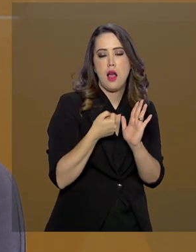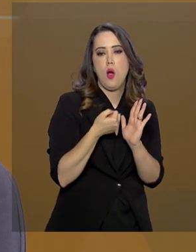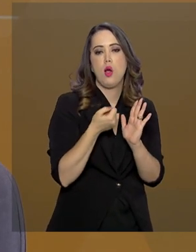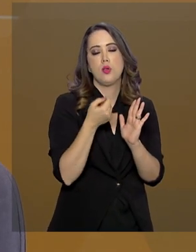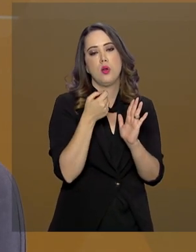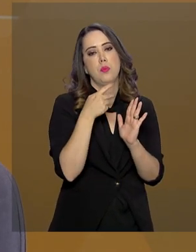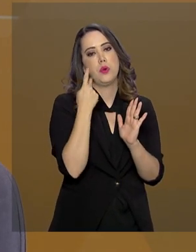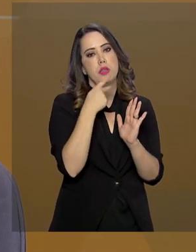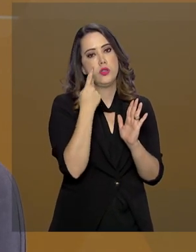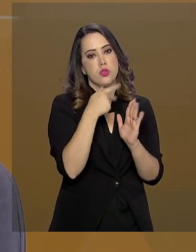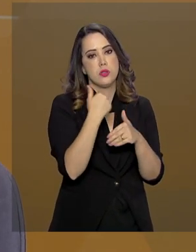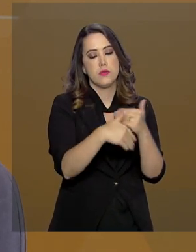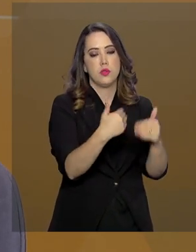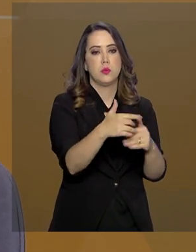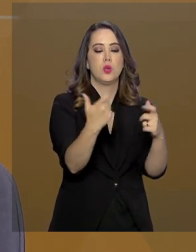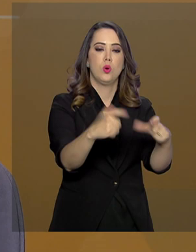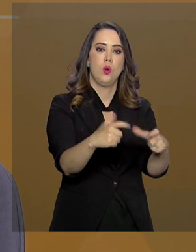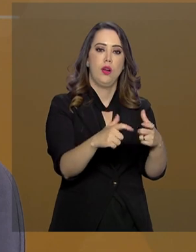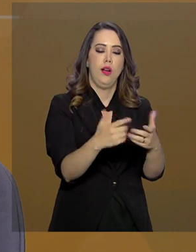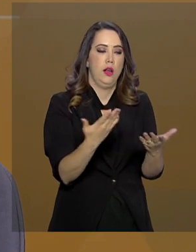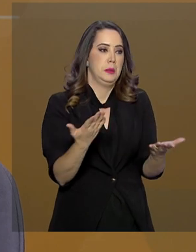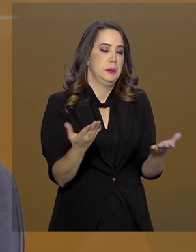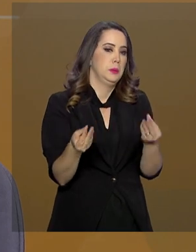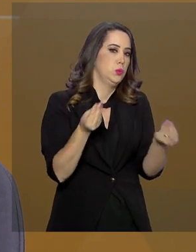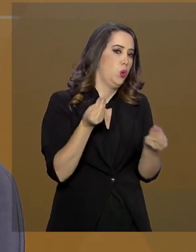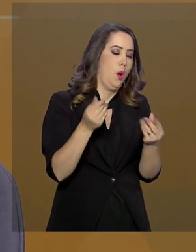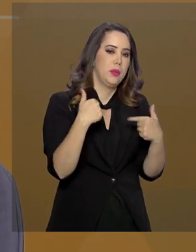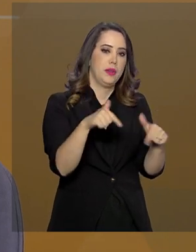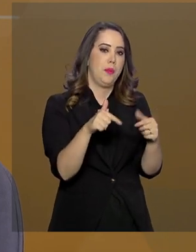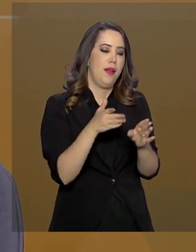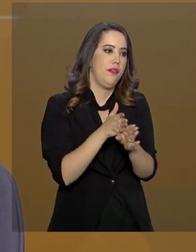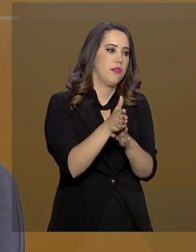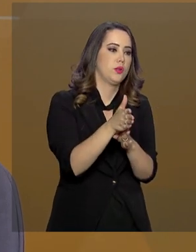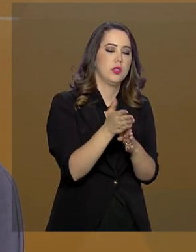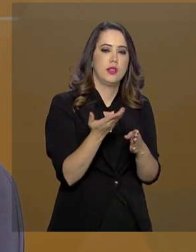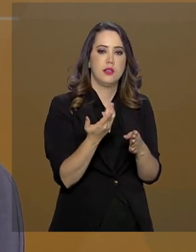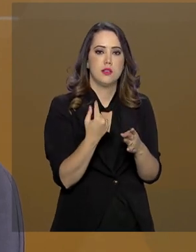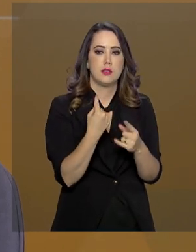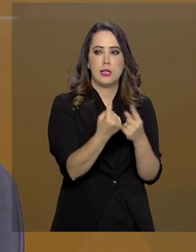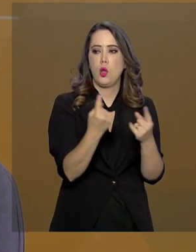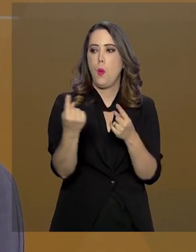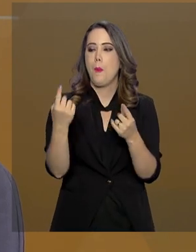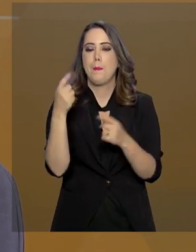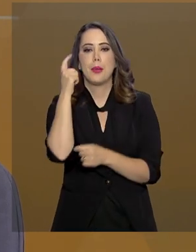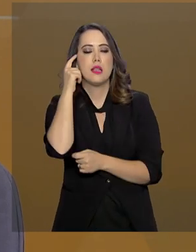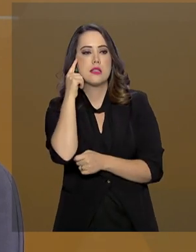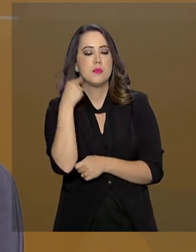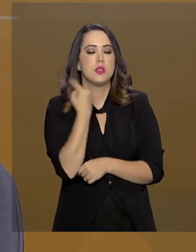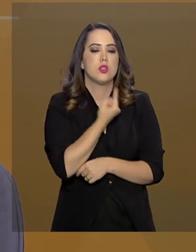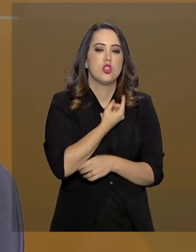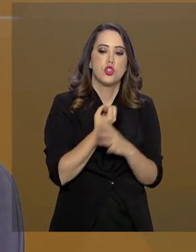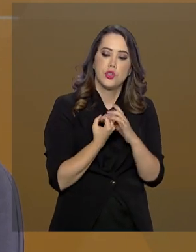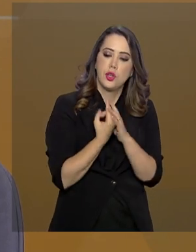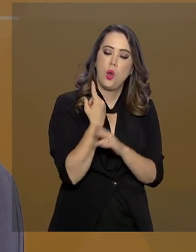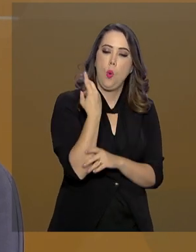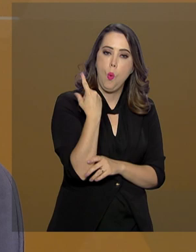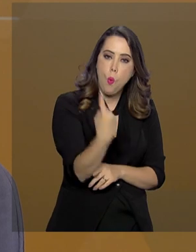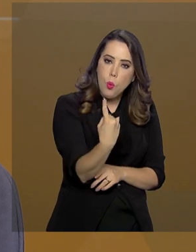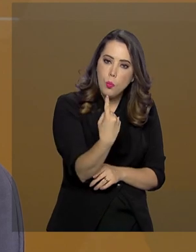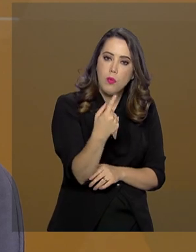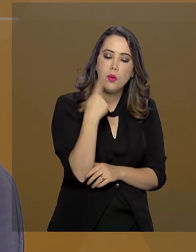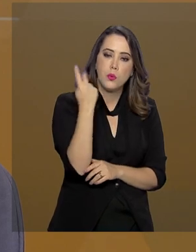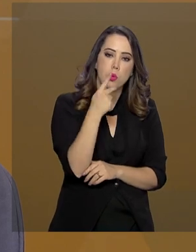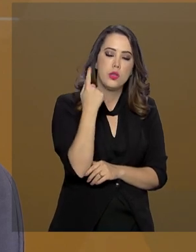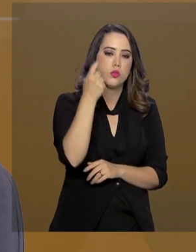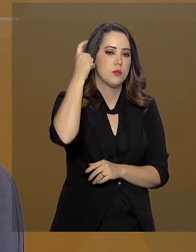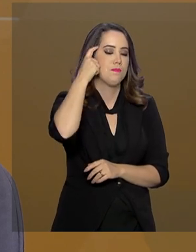Nacional de Desenvolvimento Regional. Fica um vácuo de como trabalhar fronteira. Cada uma delas pensa em fronteira, mas agora nós teremos uma Política Nacional de Fronteiras que vai